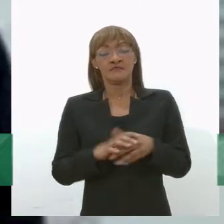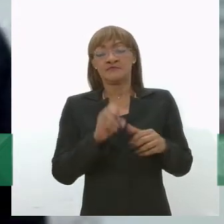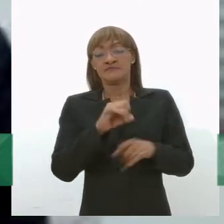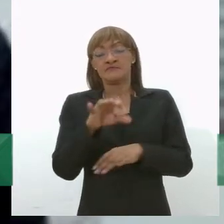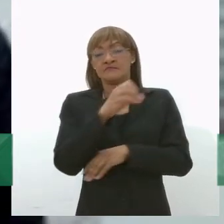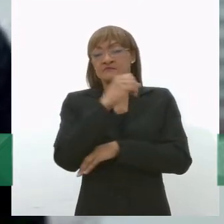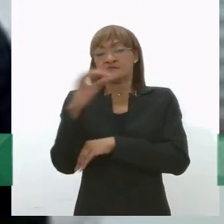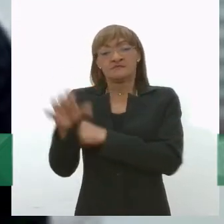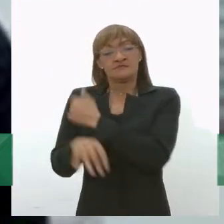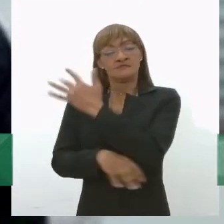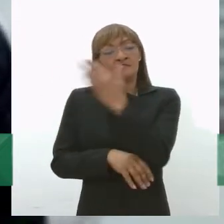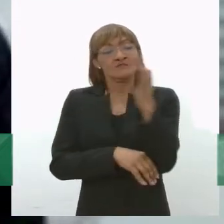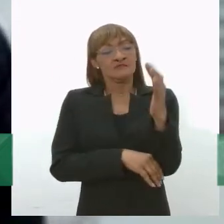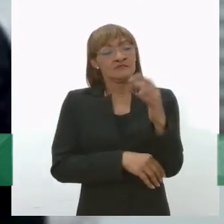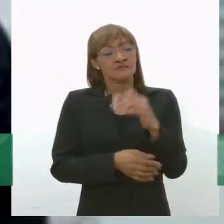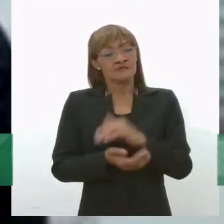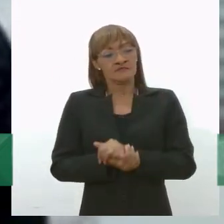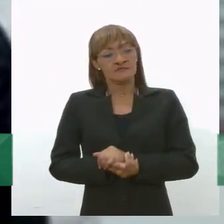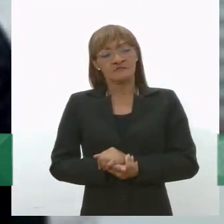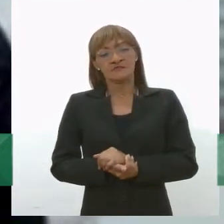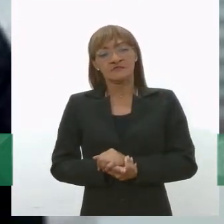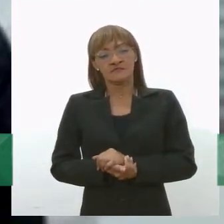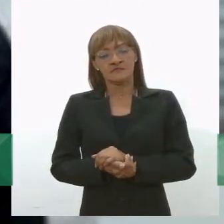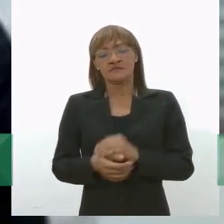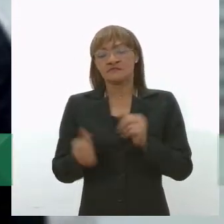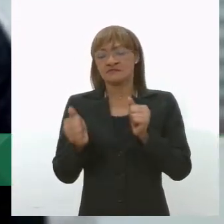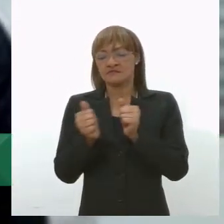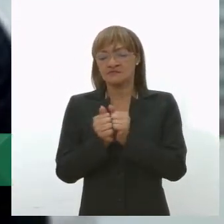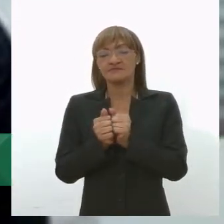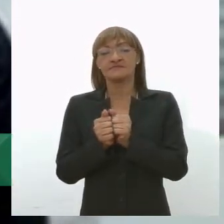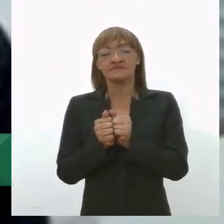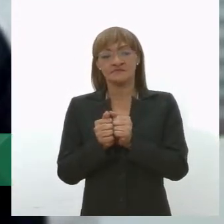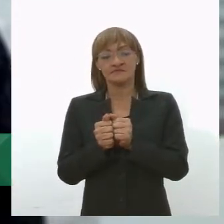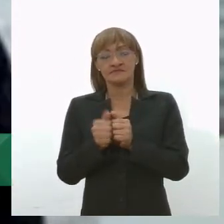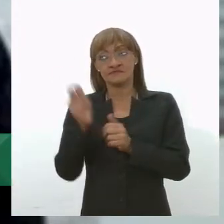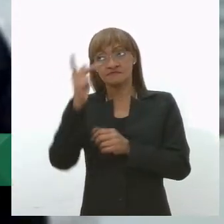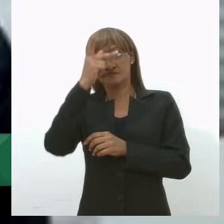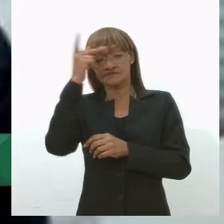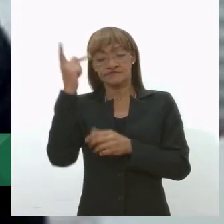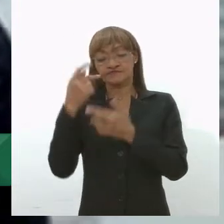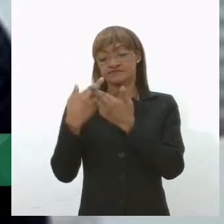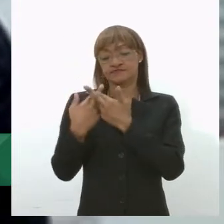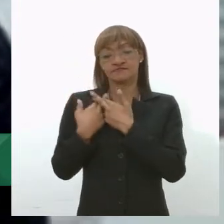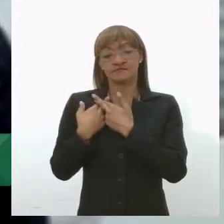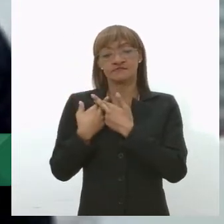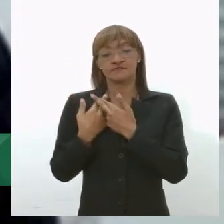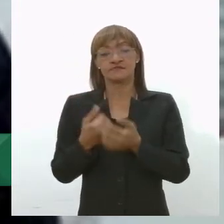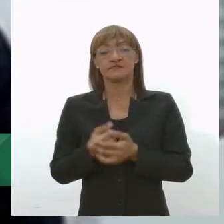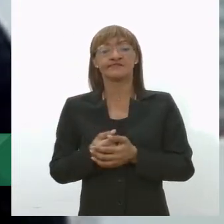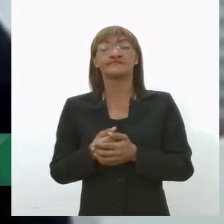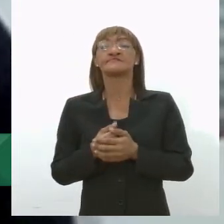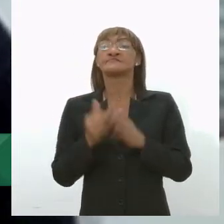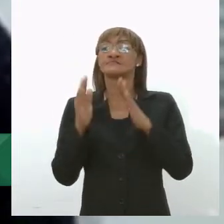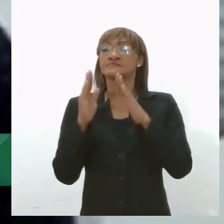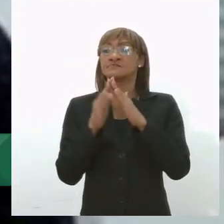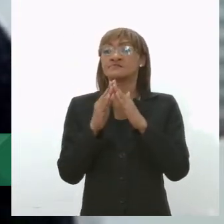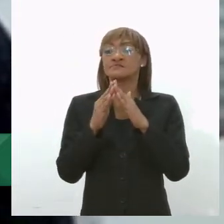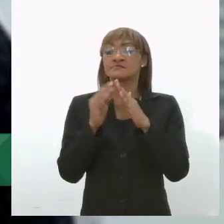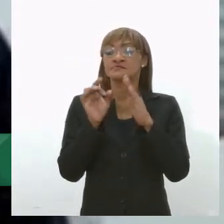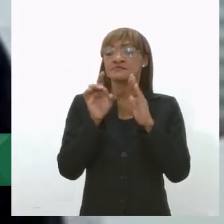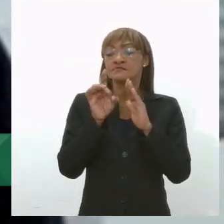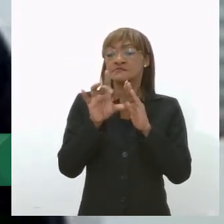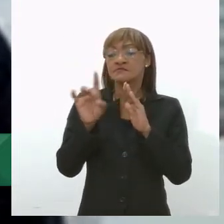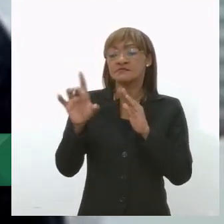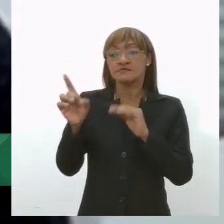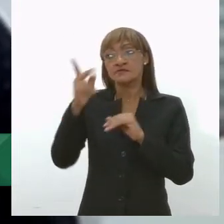cooperados junto com o educador ambiental vão porta a porta também, às vezes acompanhando a outra